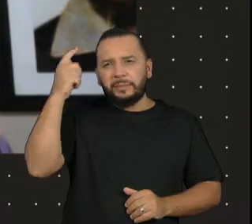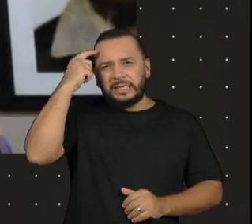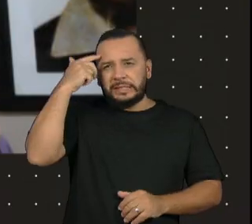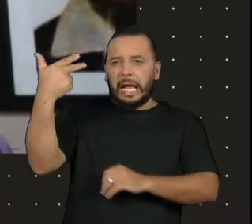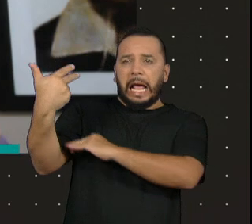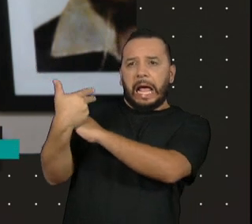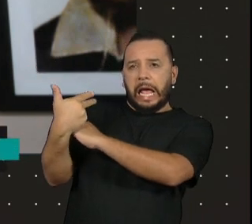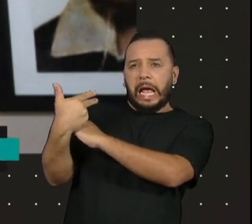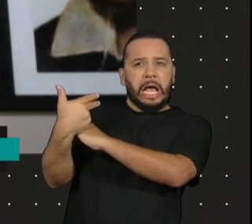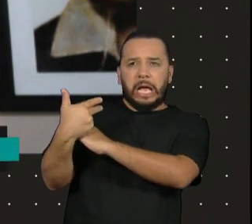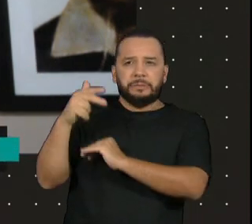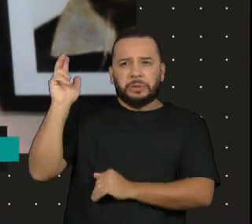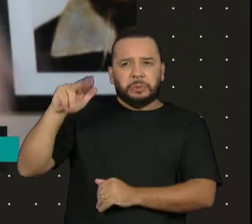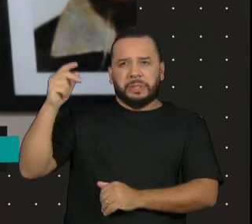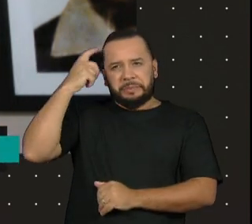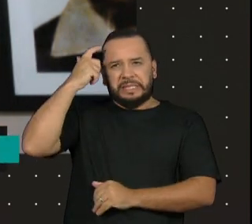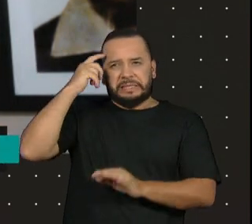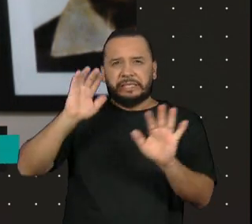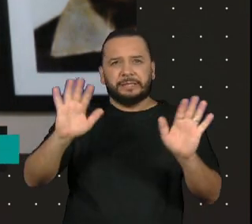Na câmera.